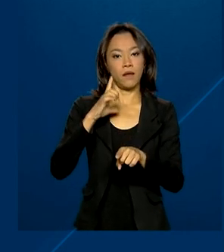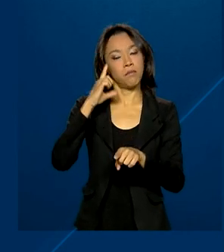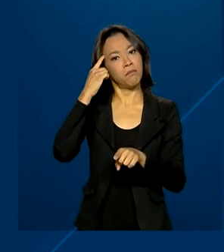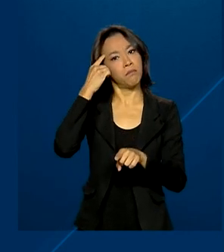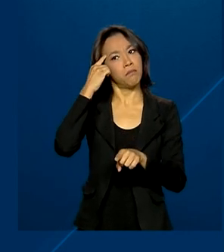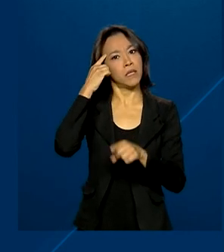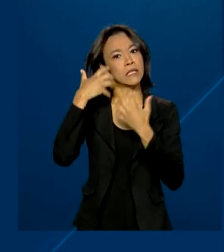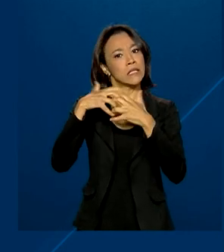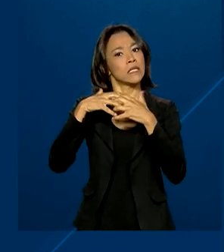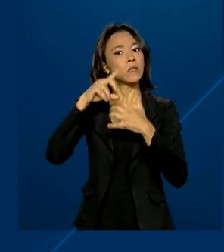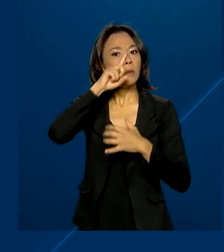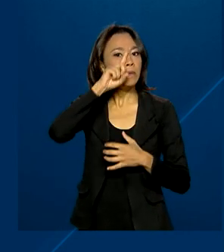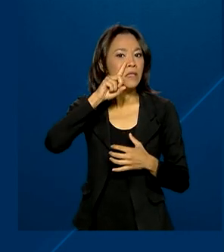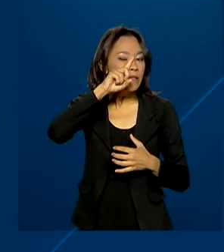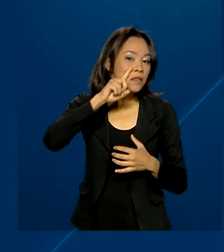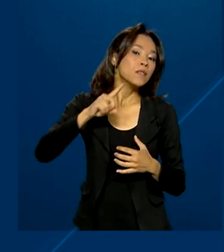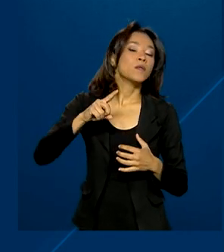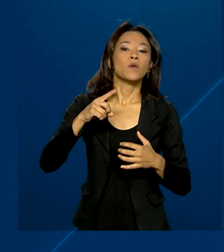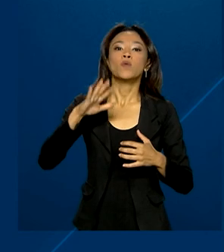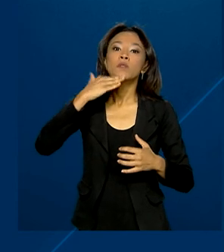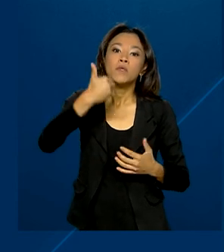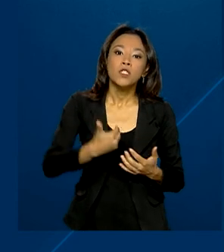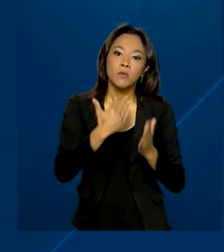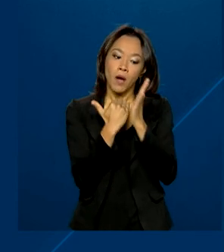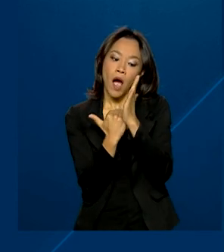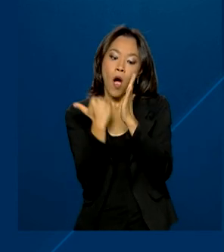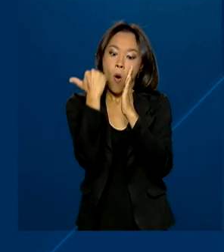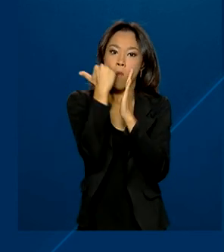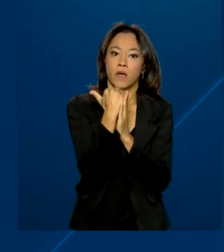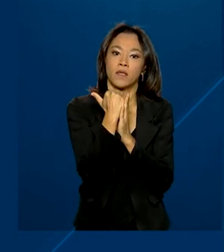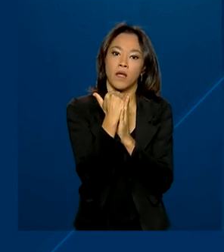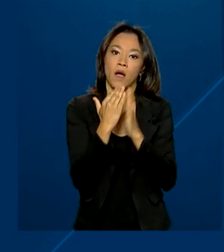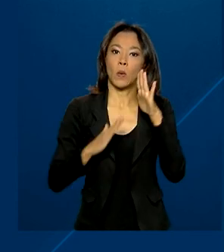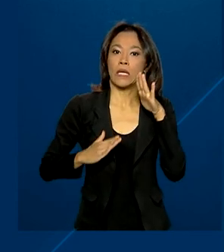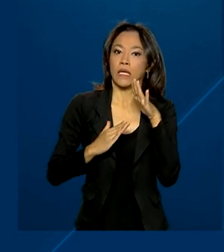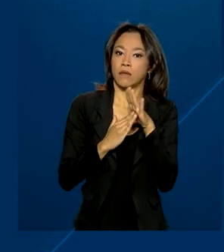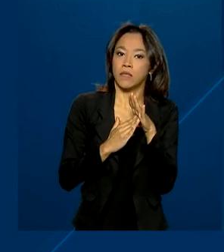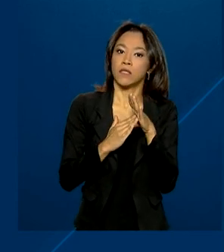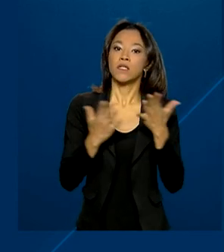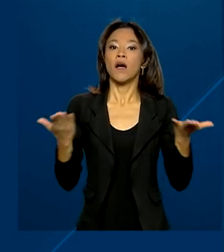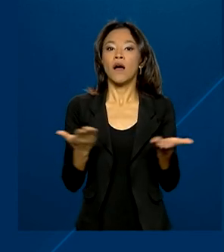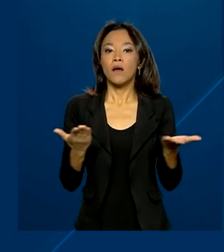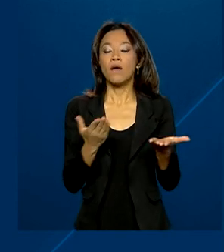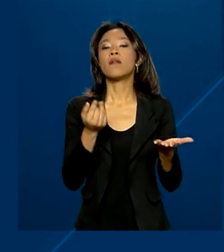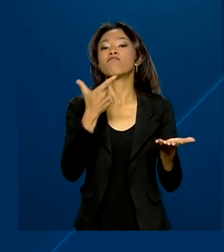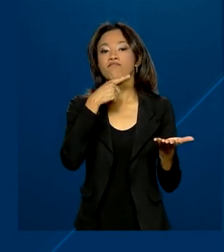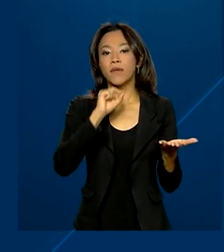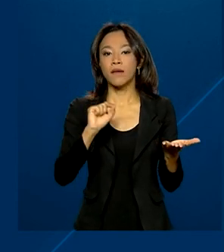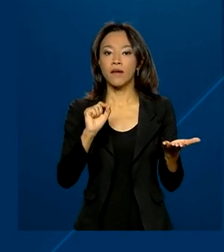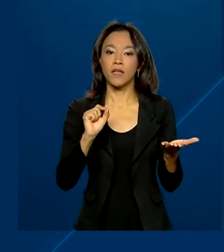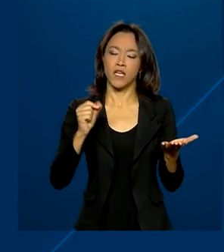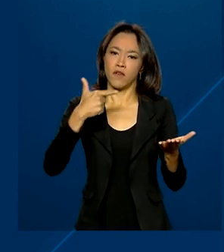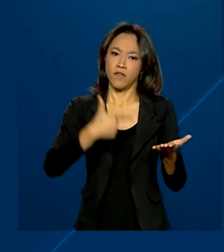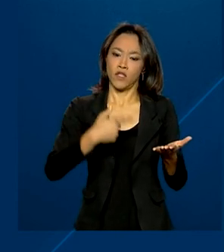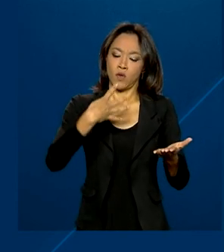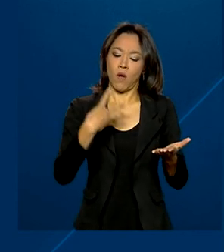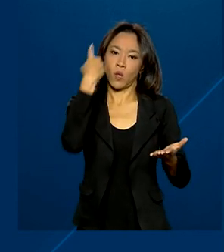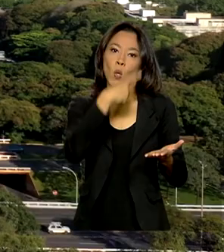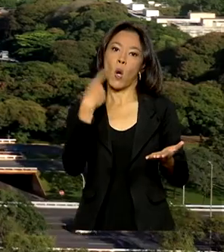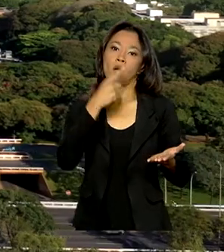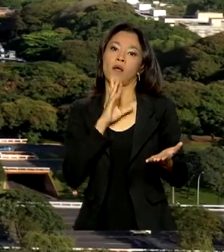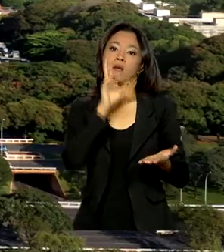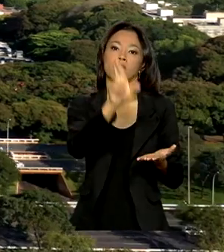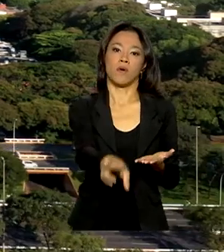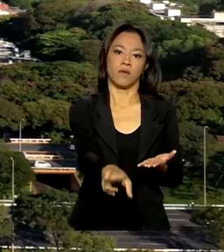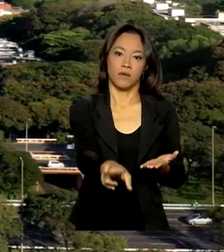situações de risco, os pedidos para aumentar o limite das transações agora serão respondidos em no mínimo 24 horas.